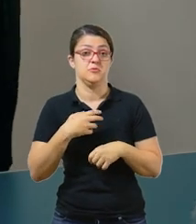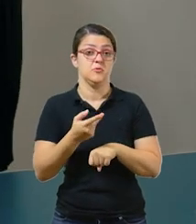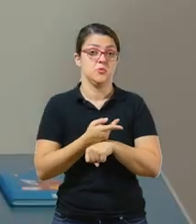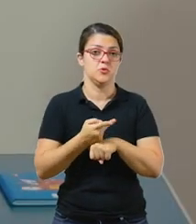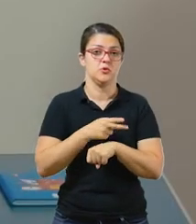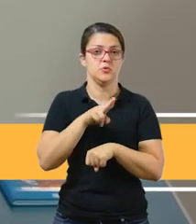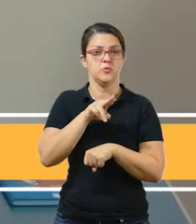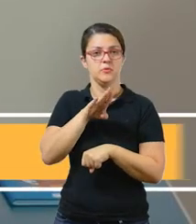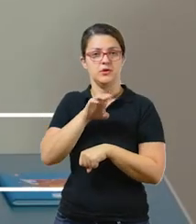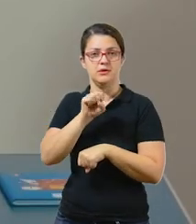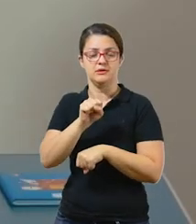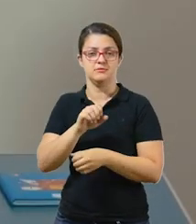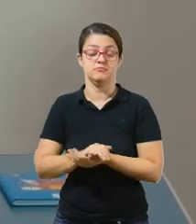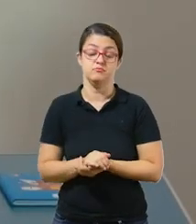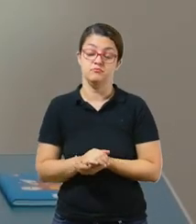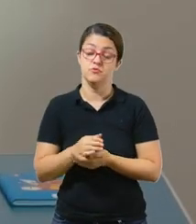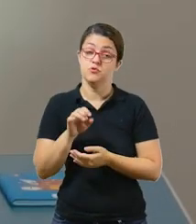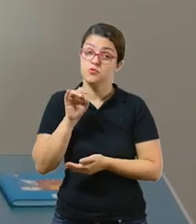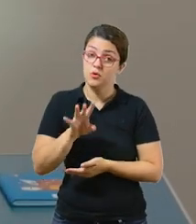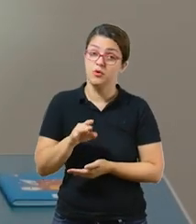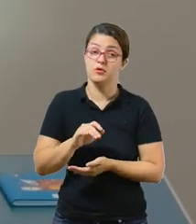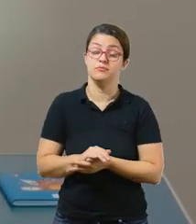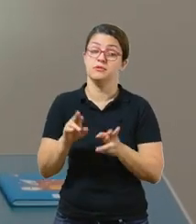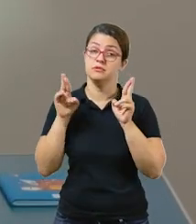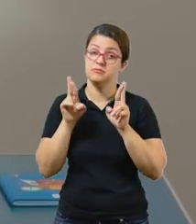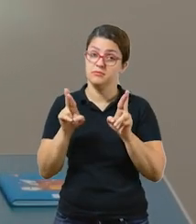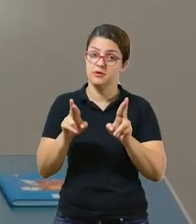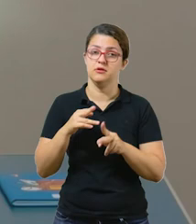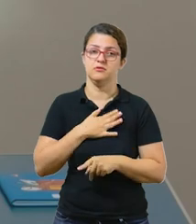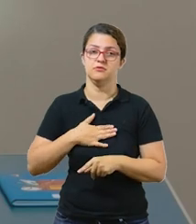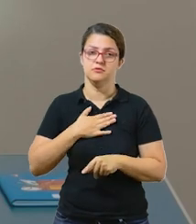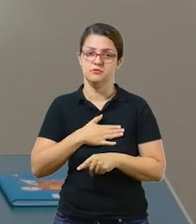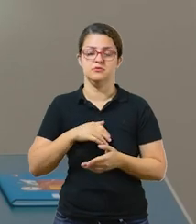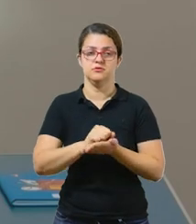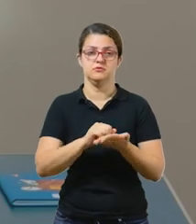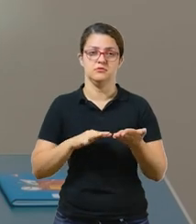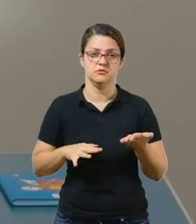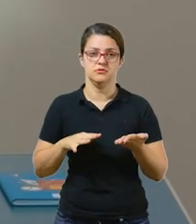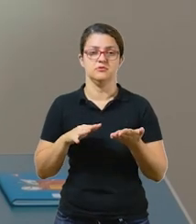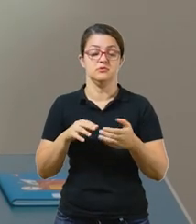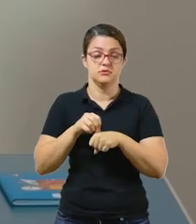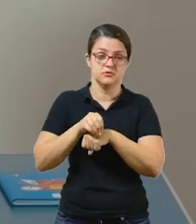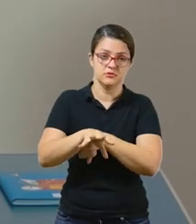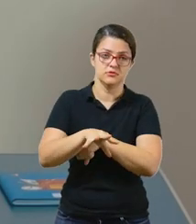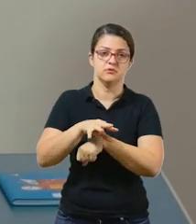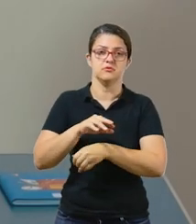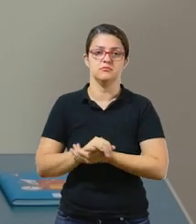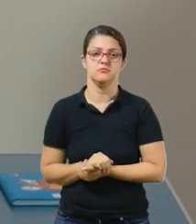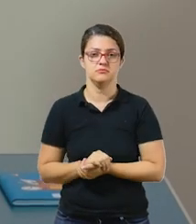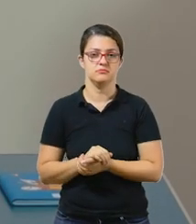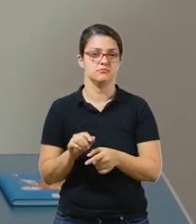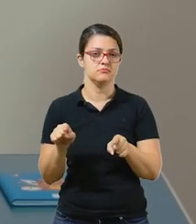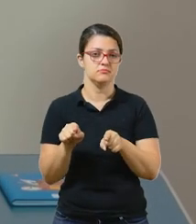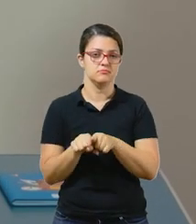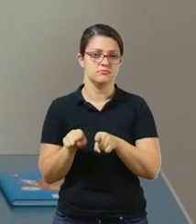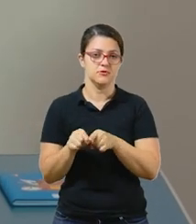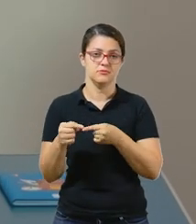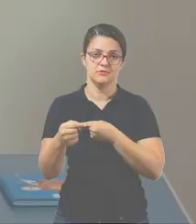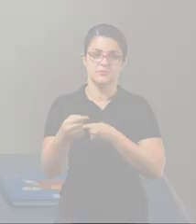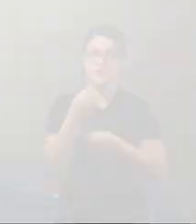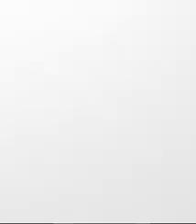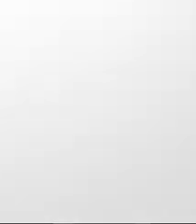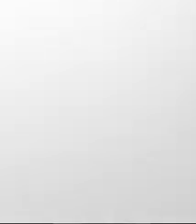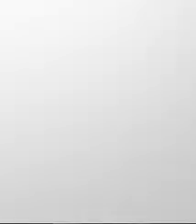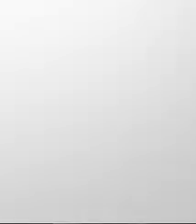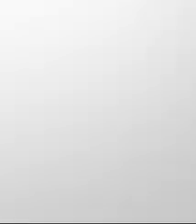de saúde. Bom, pessoal, por hoje é só. Espero que vocês tenham gostado das atividades e das dicas. E tenha uma ótima